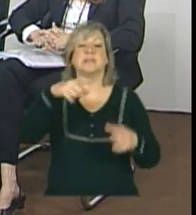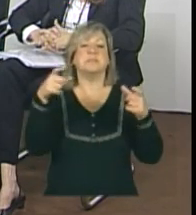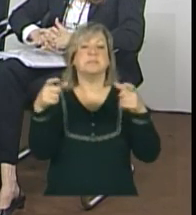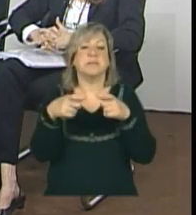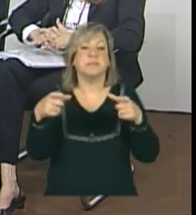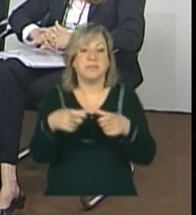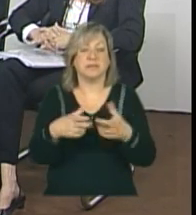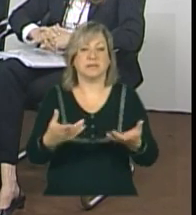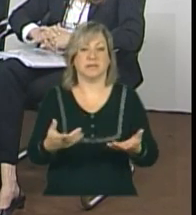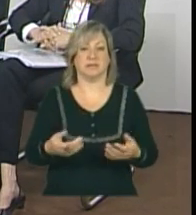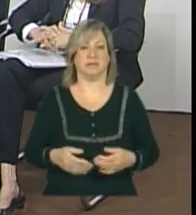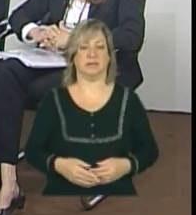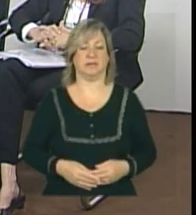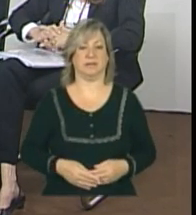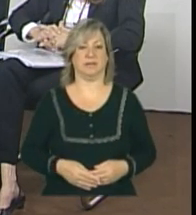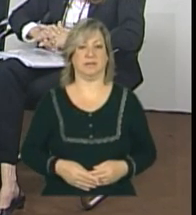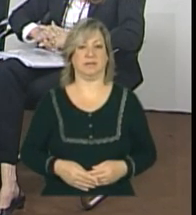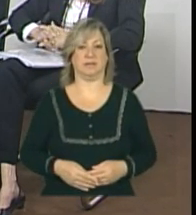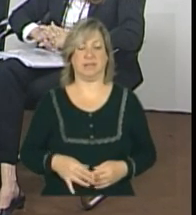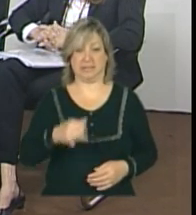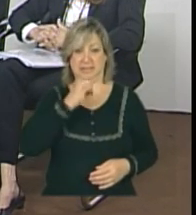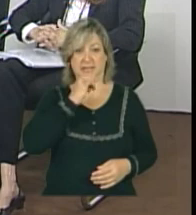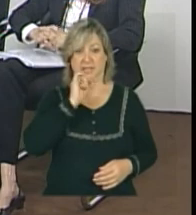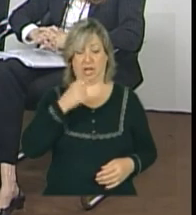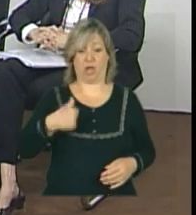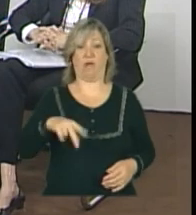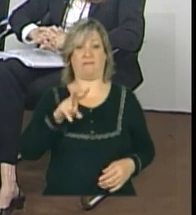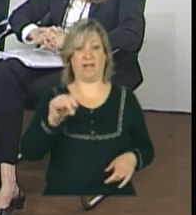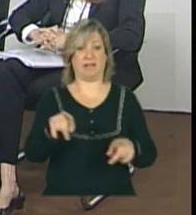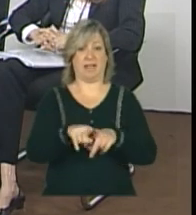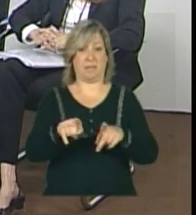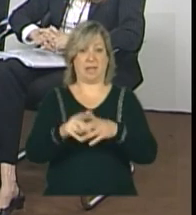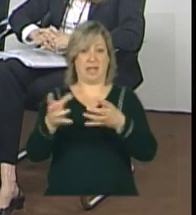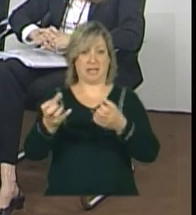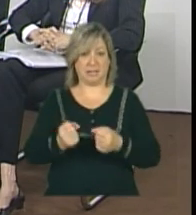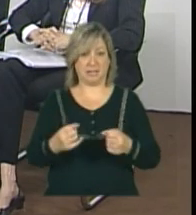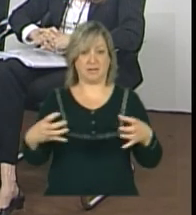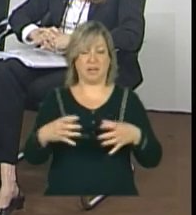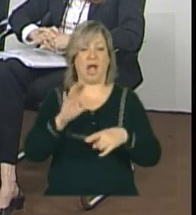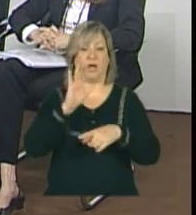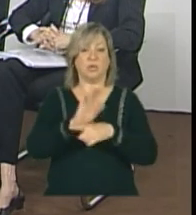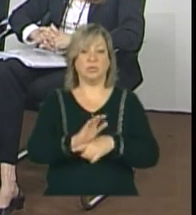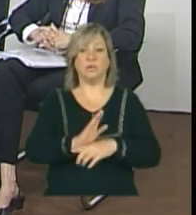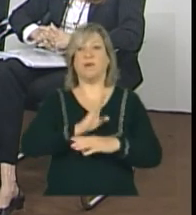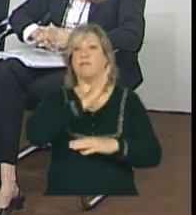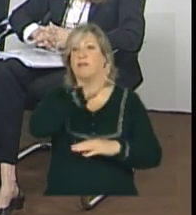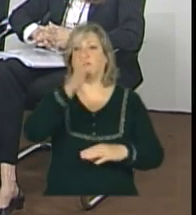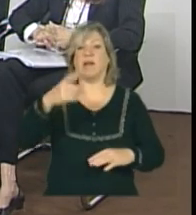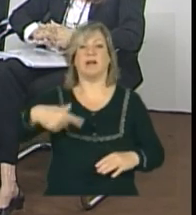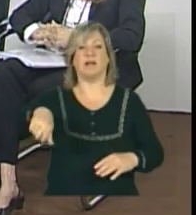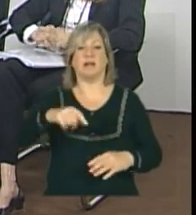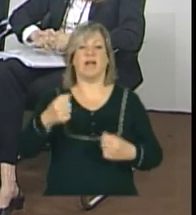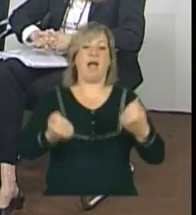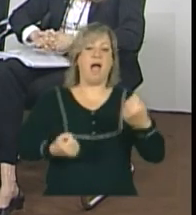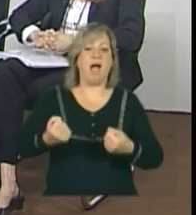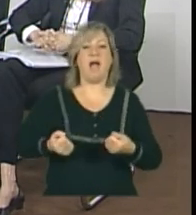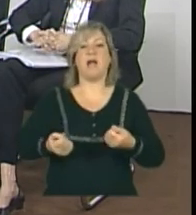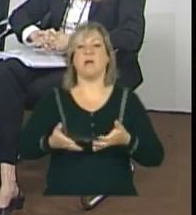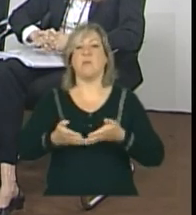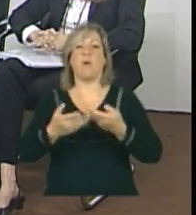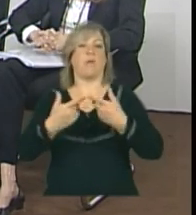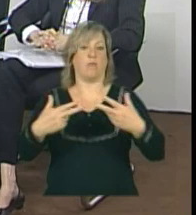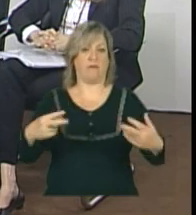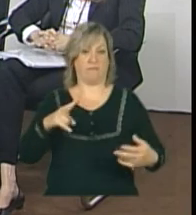Vocês... Quer dizer, vocês não. Vamos também receber um recurso para auxiliar no traslado desses profissionais, que é a mesma pergunta anterior, em relação